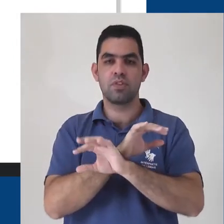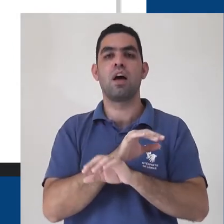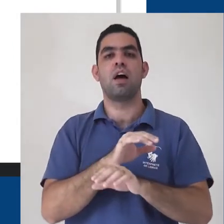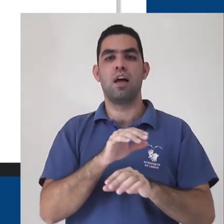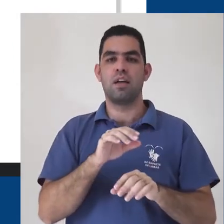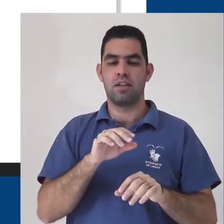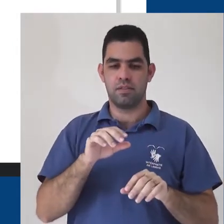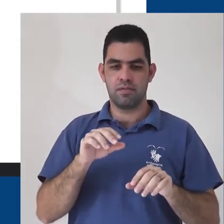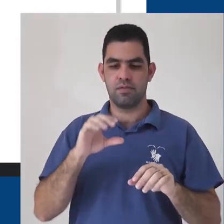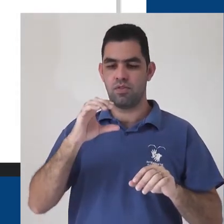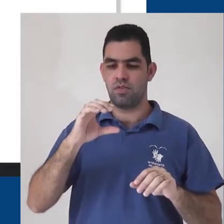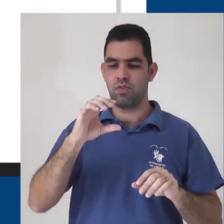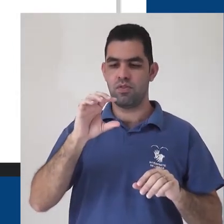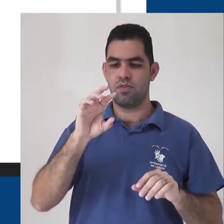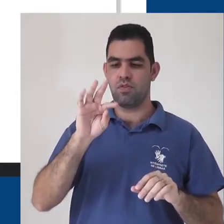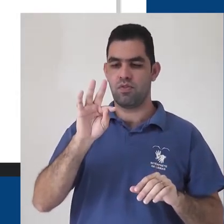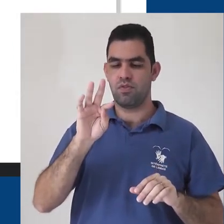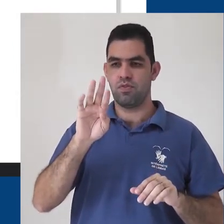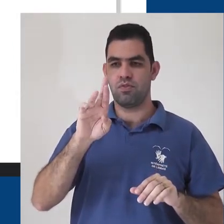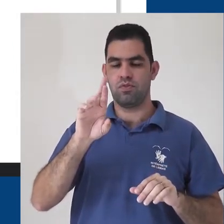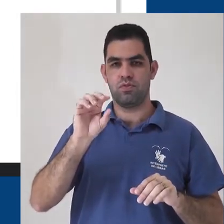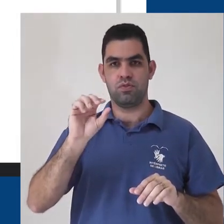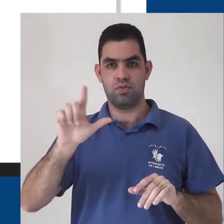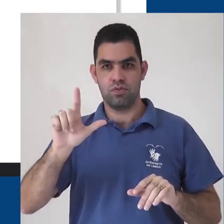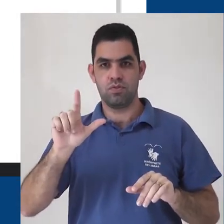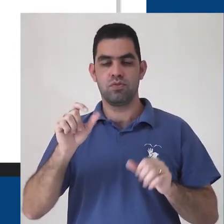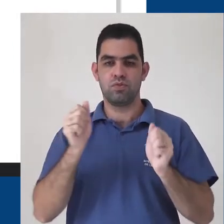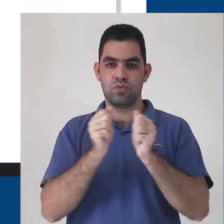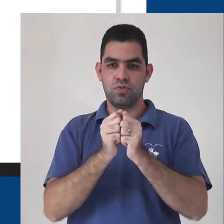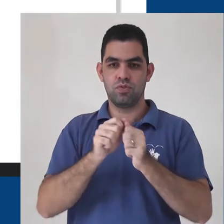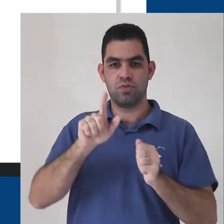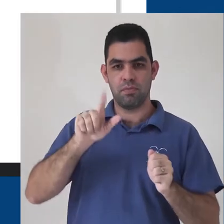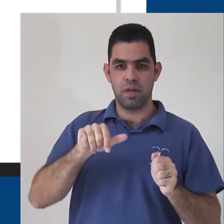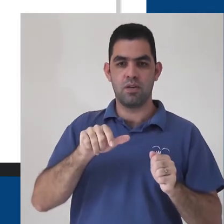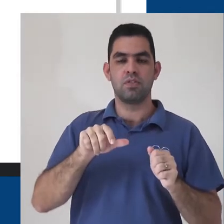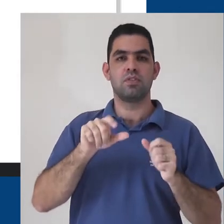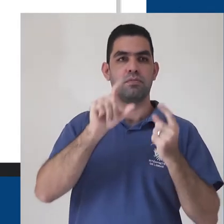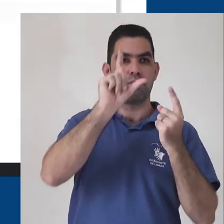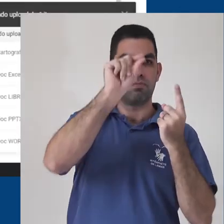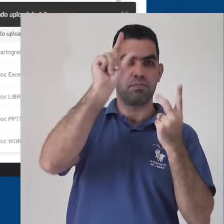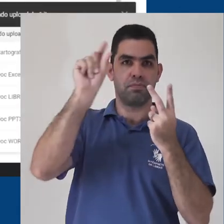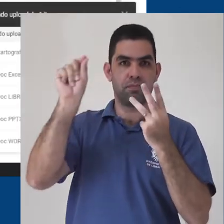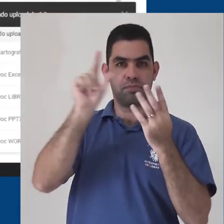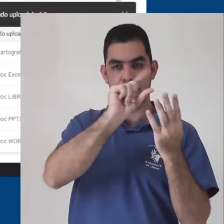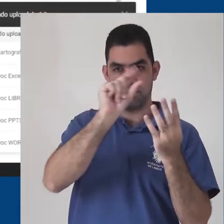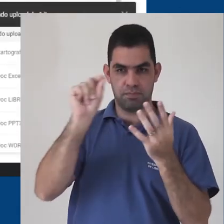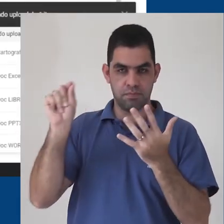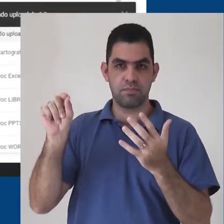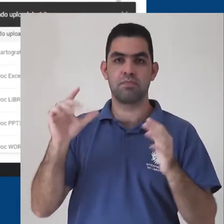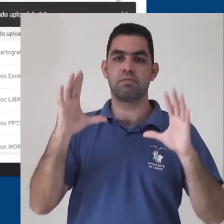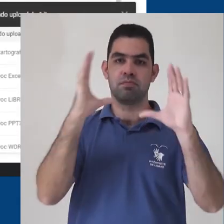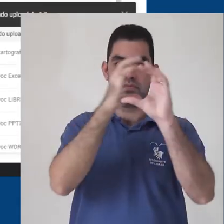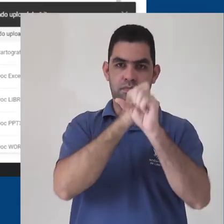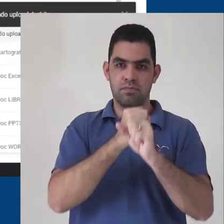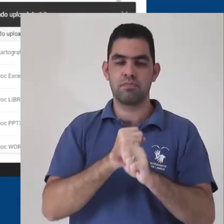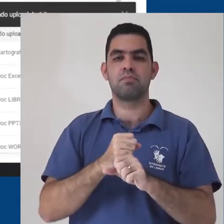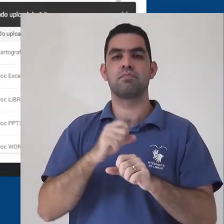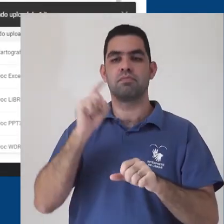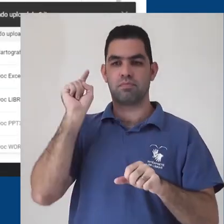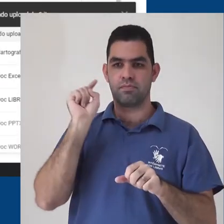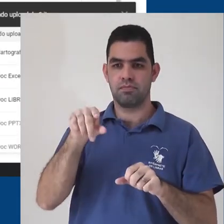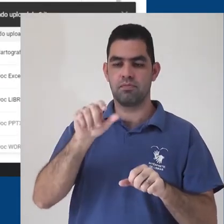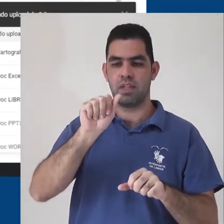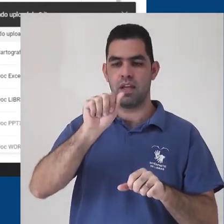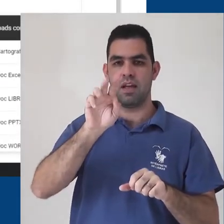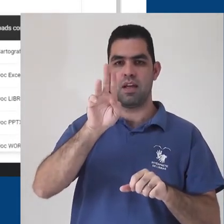Apertando Ctrl junto com o clique do mouse, você pode escolher vários arquivos de uma vez. Depois dos arquivos selecionados, clique em Abrir. Basta esperar